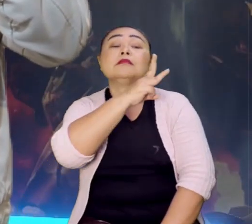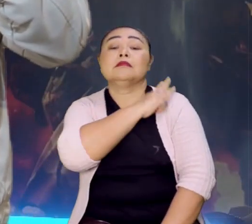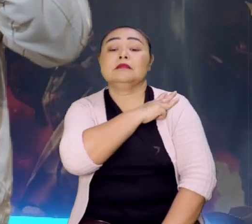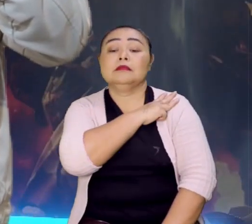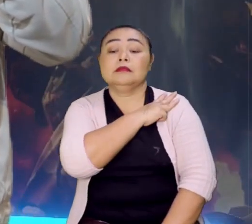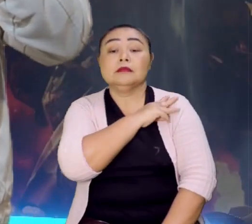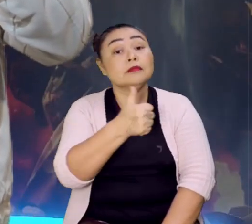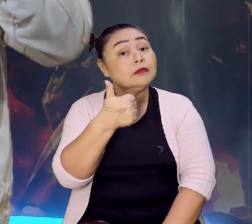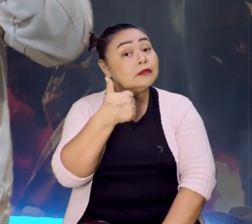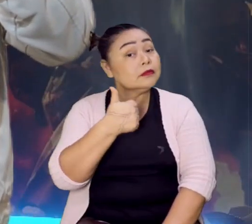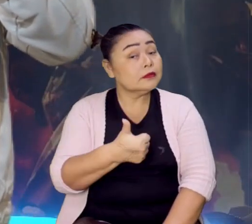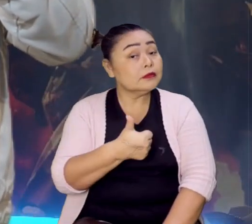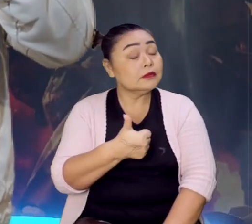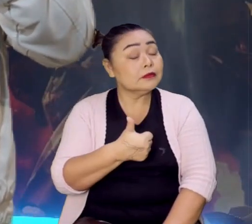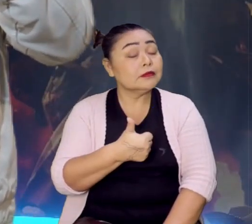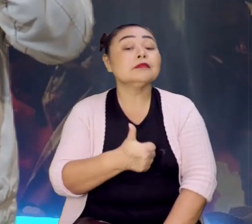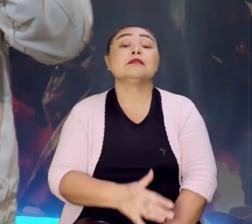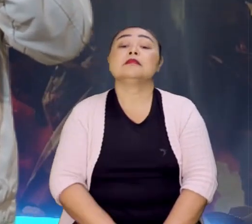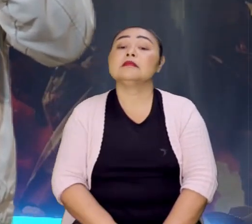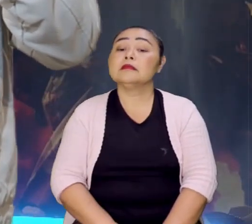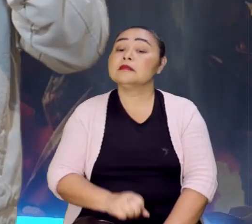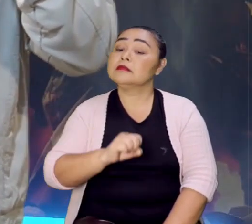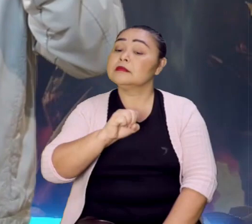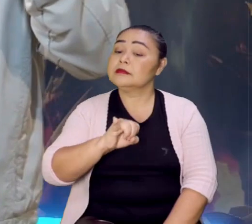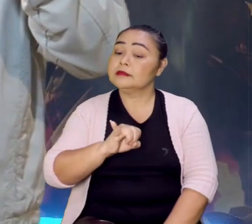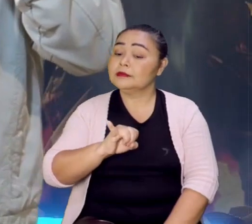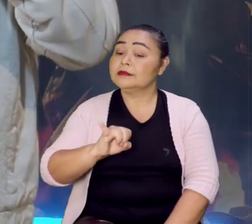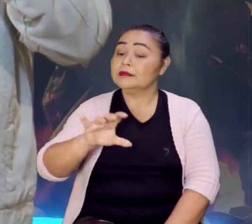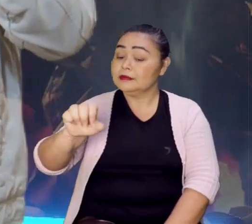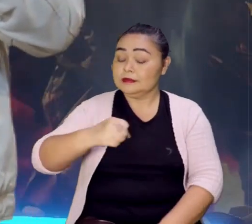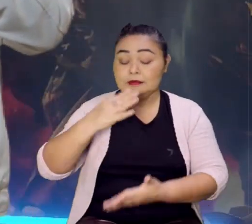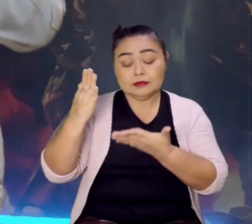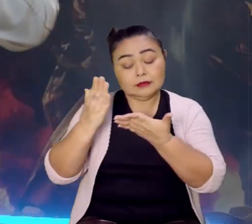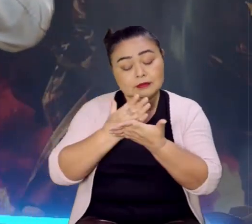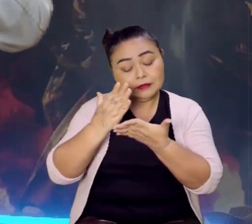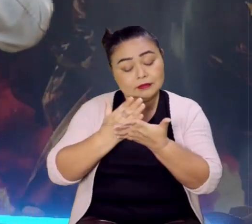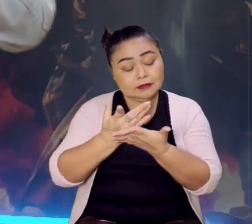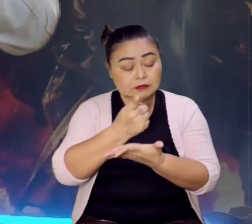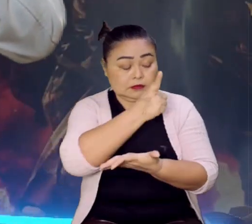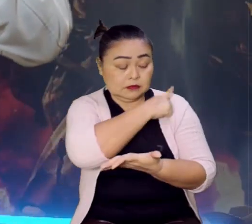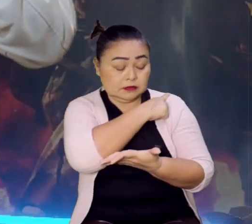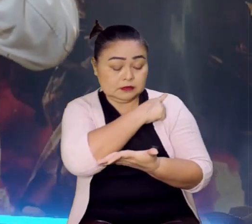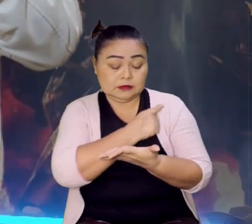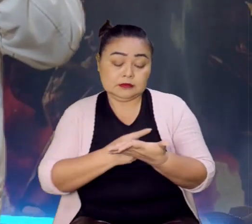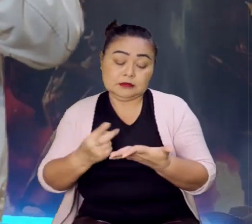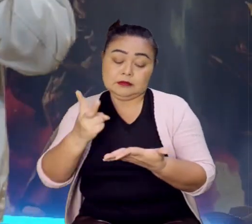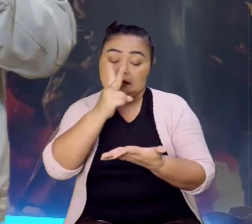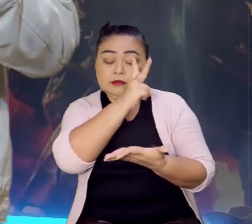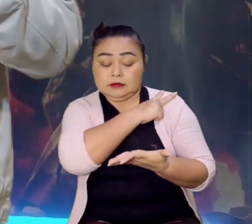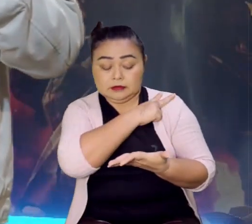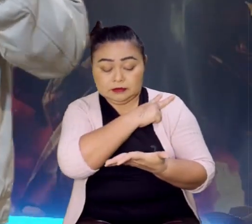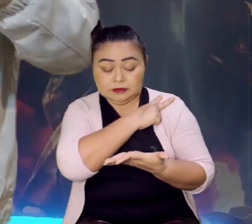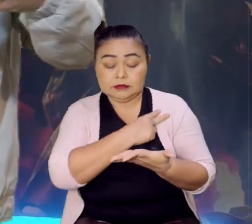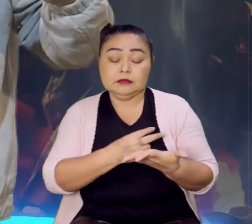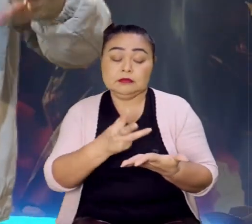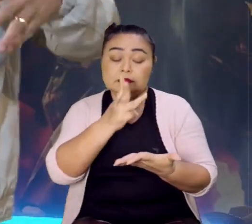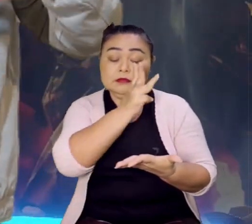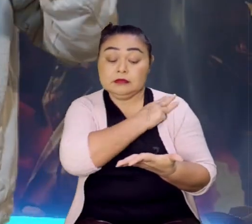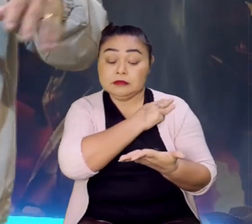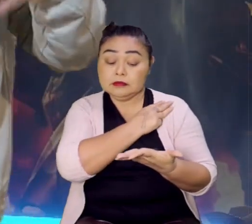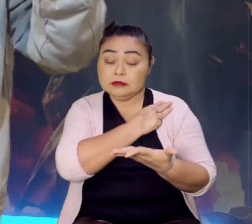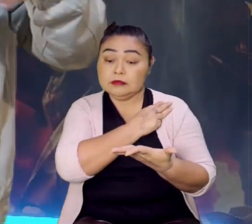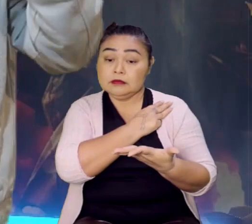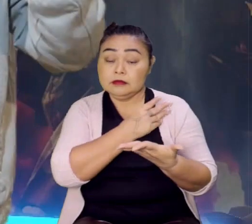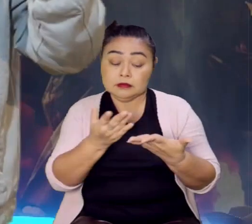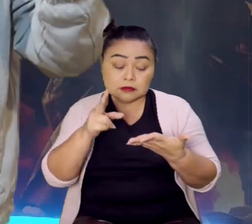Beleza? Pois é. Se você pegar o teu caderno, do primeiro, do segundo, do terceiro, e